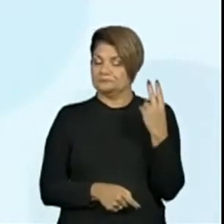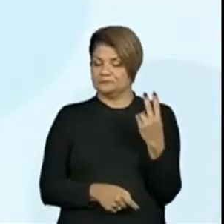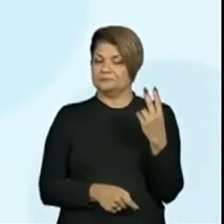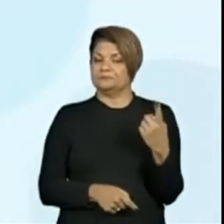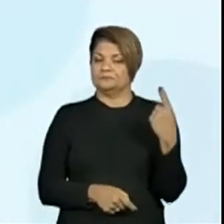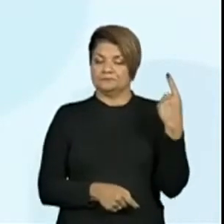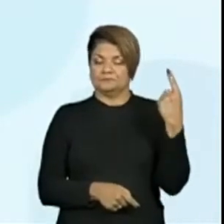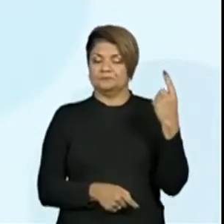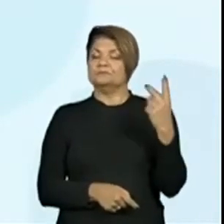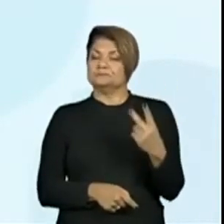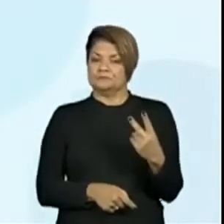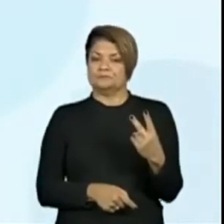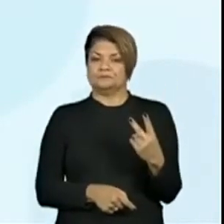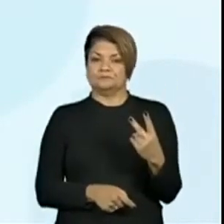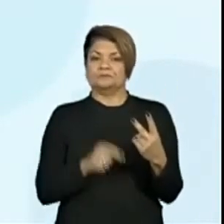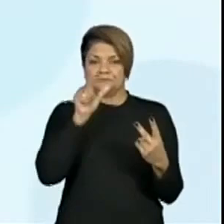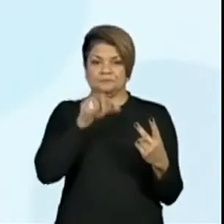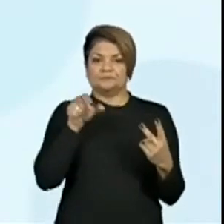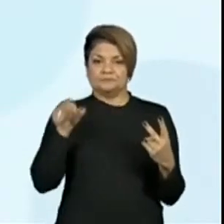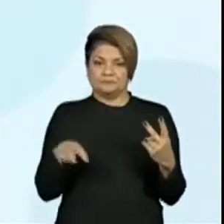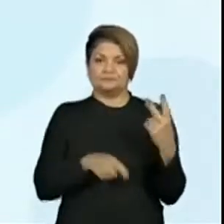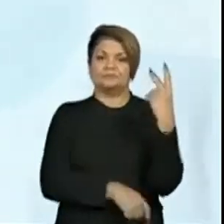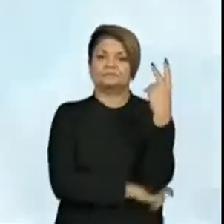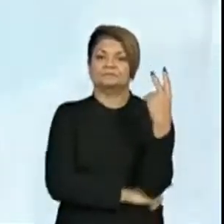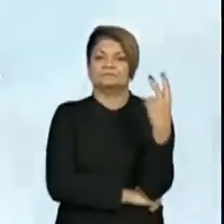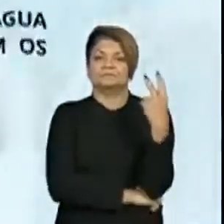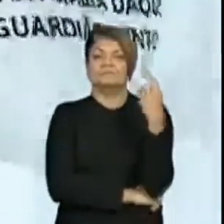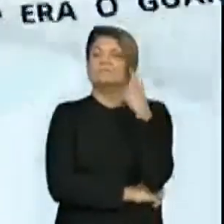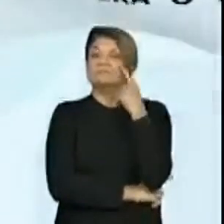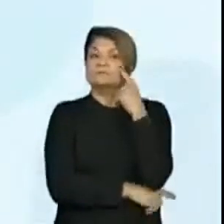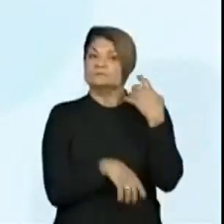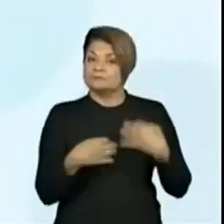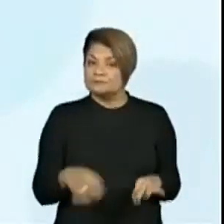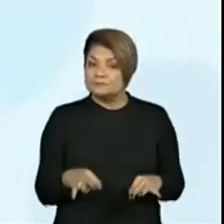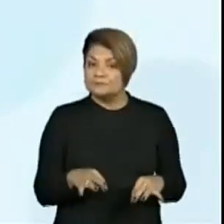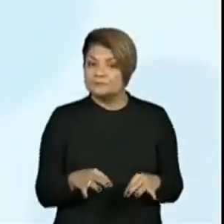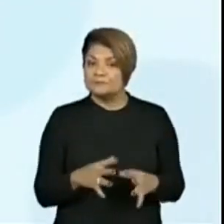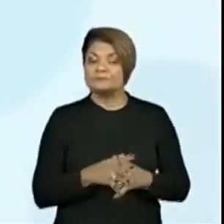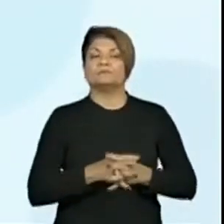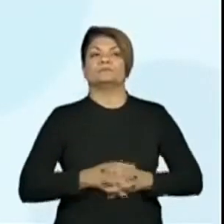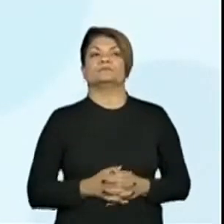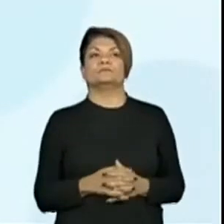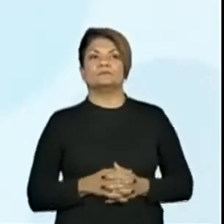primeiro e o segundo. Vamos ver se vocês acertaram? Vamos lá para a tela que a professora precisa?